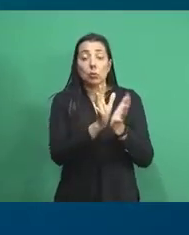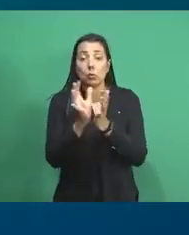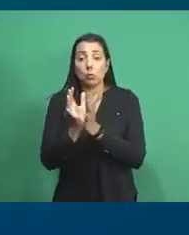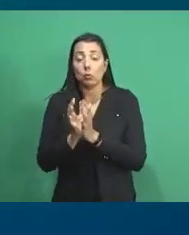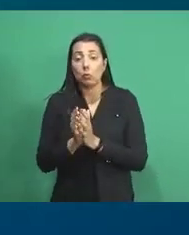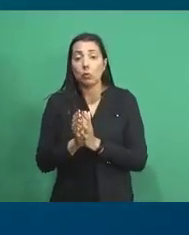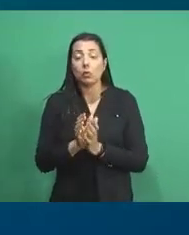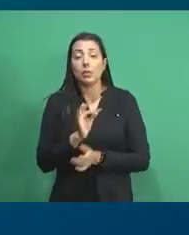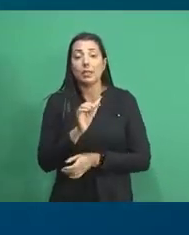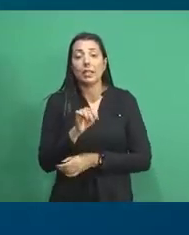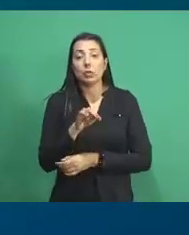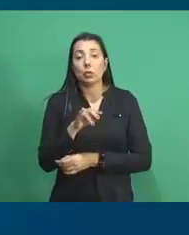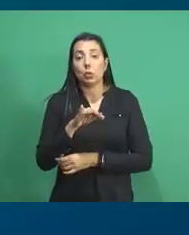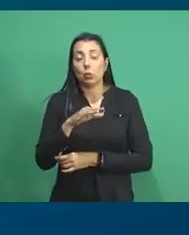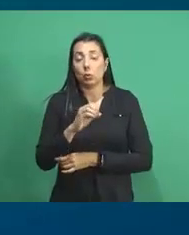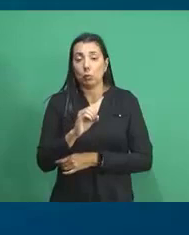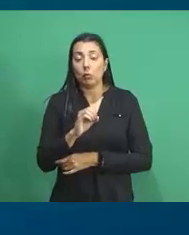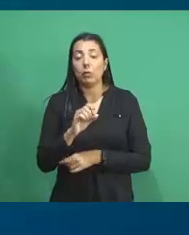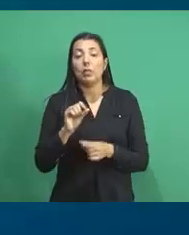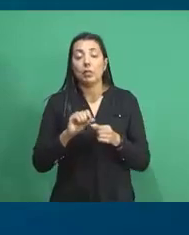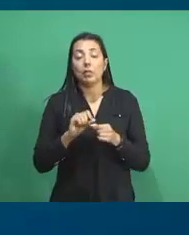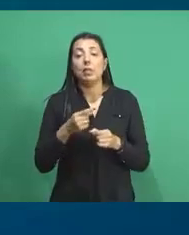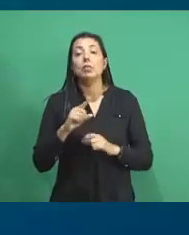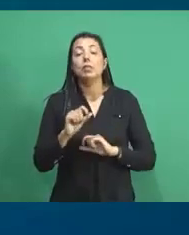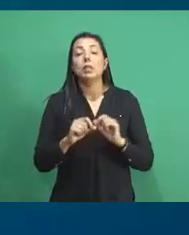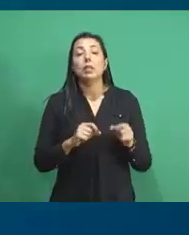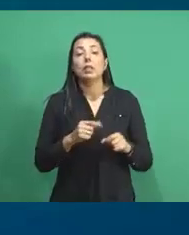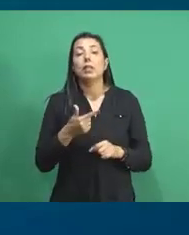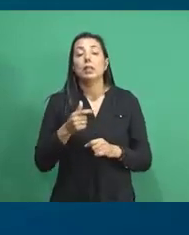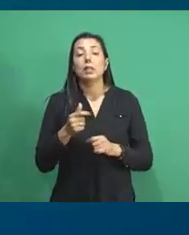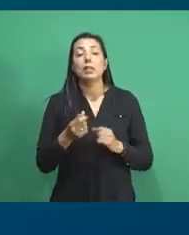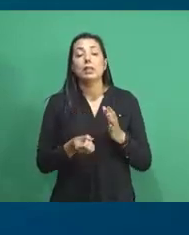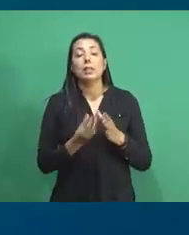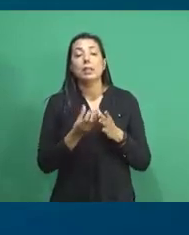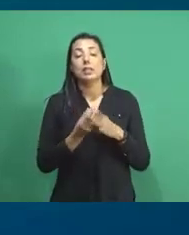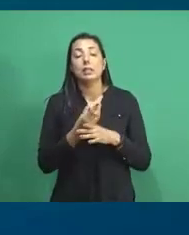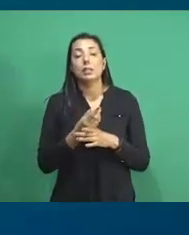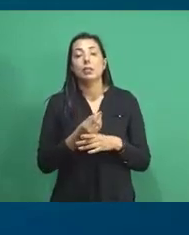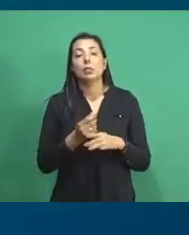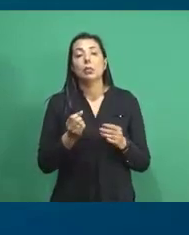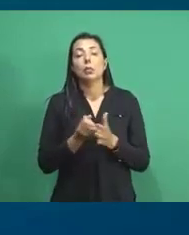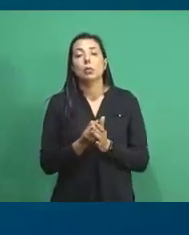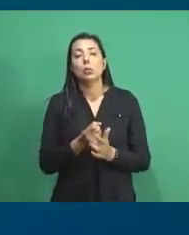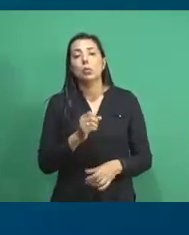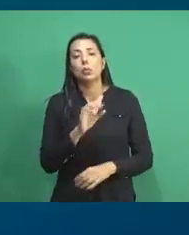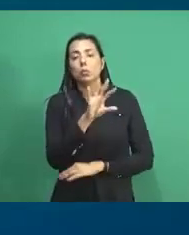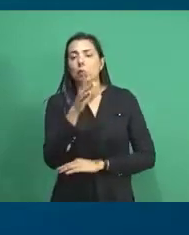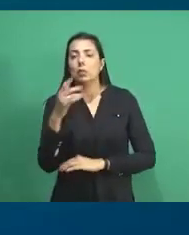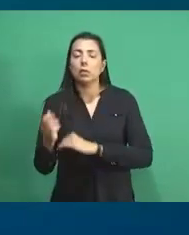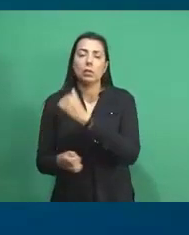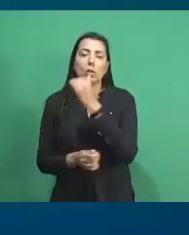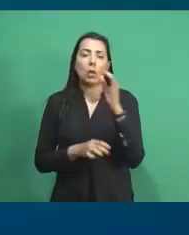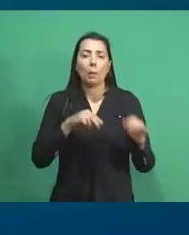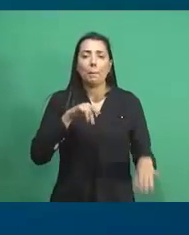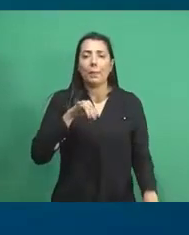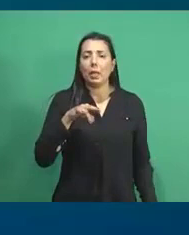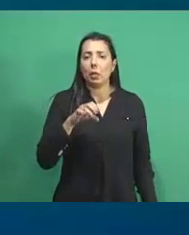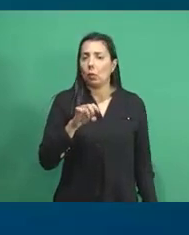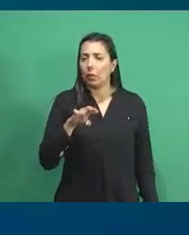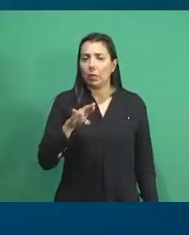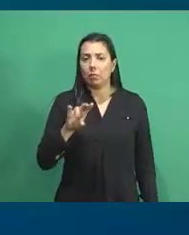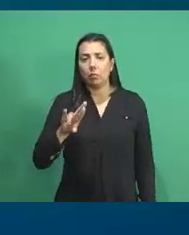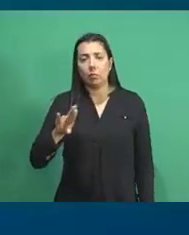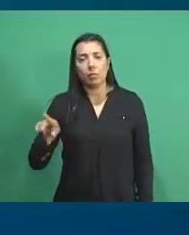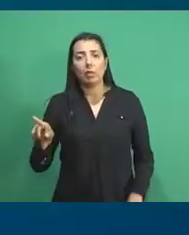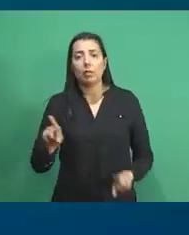taxonômicos que existem, que vão desde as coleções zoológicas, botânicas, de micro-organismos, entre outros.